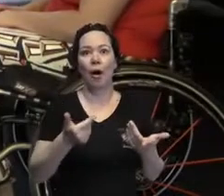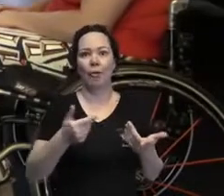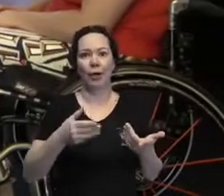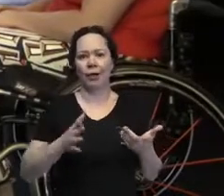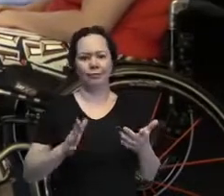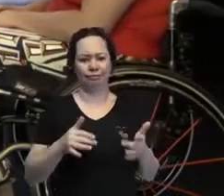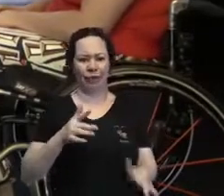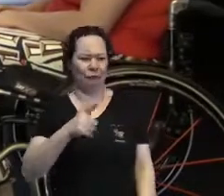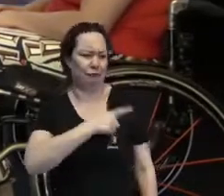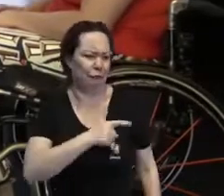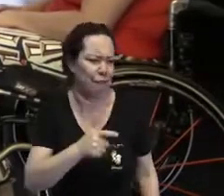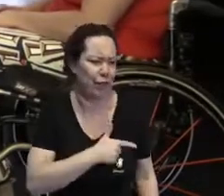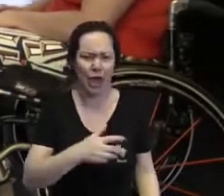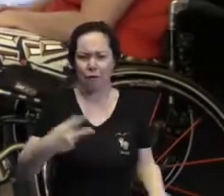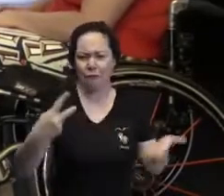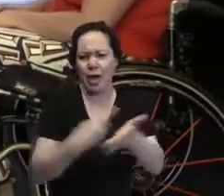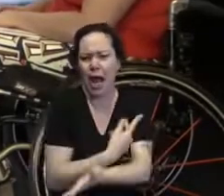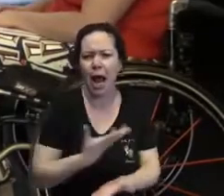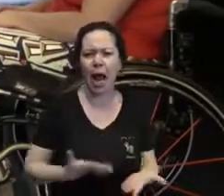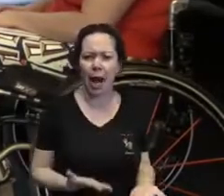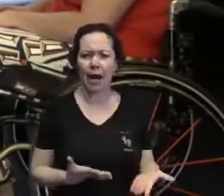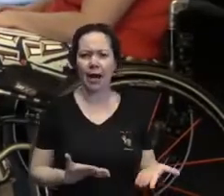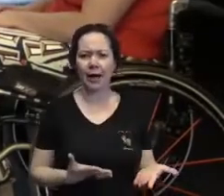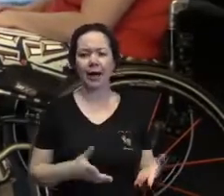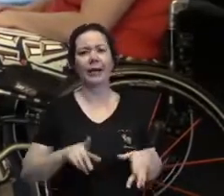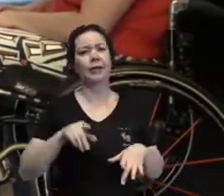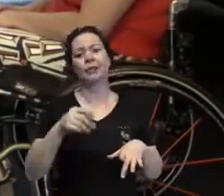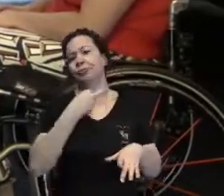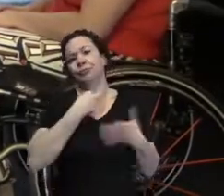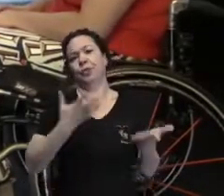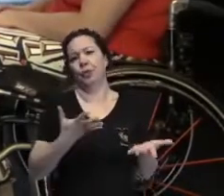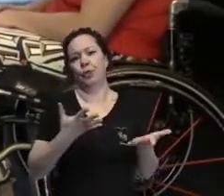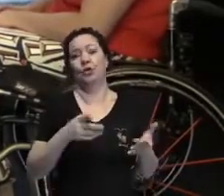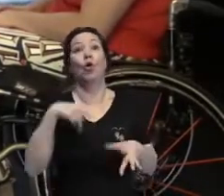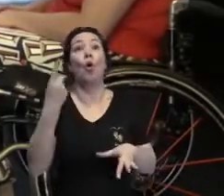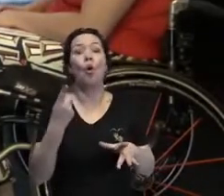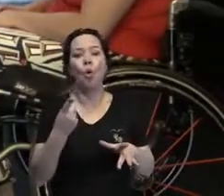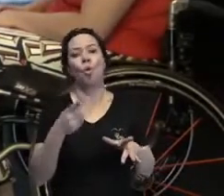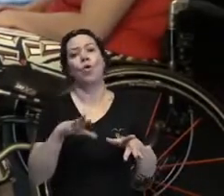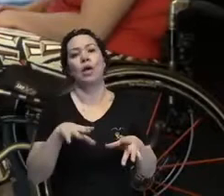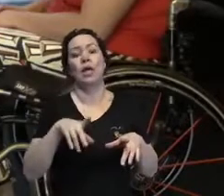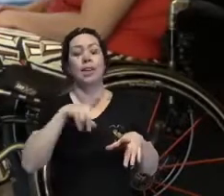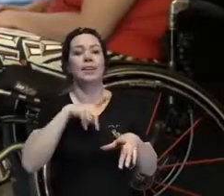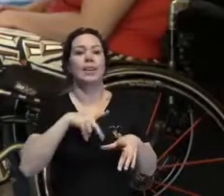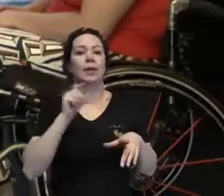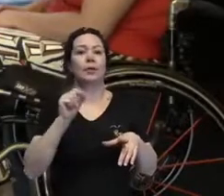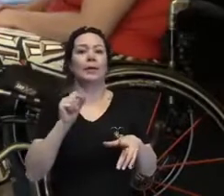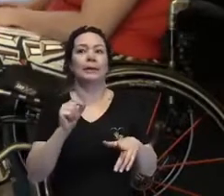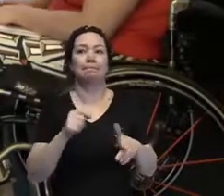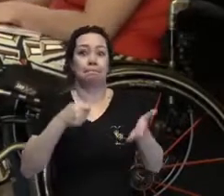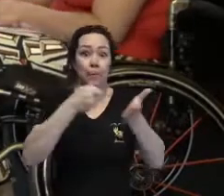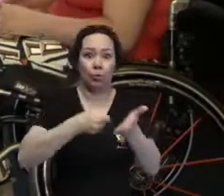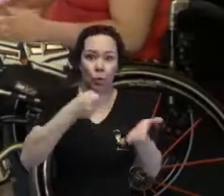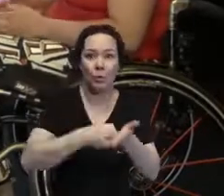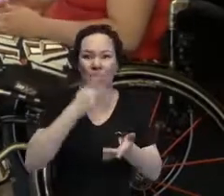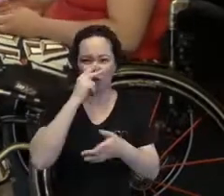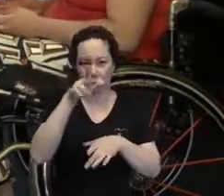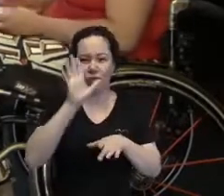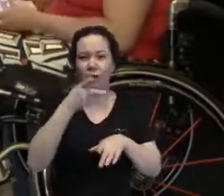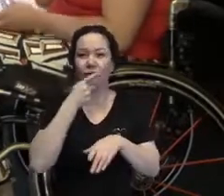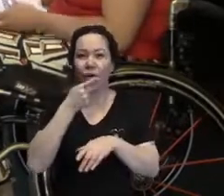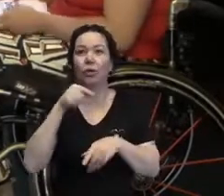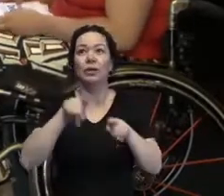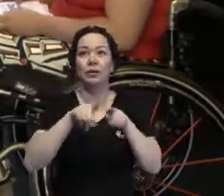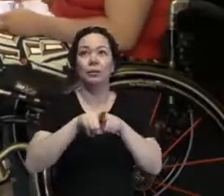pode ser assim, ou então acaba tendo essa cobrança do... que vocês já falaram aqui sobre